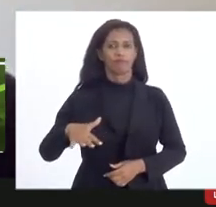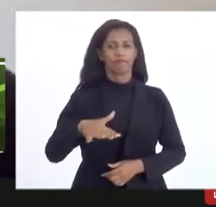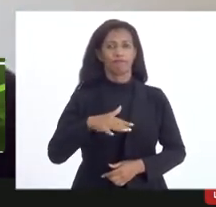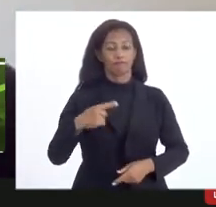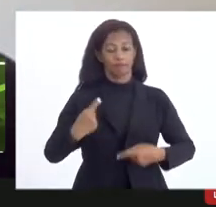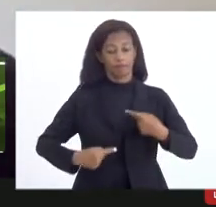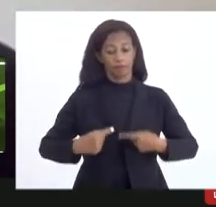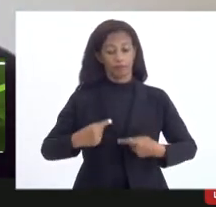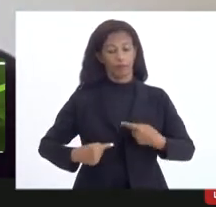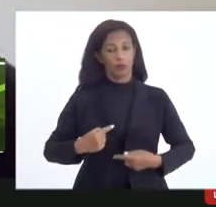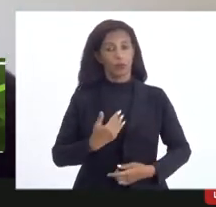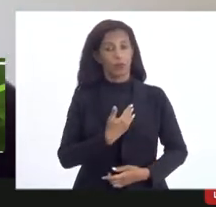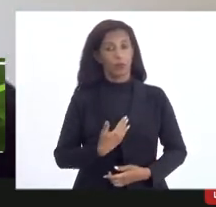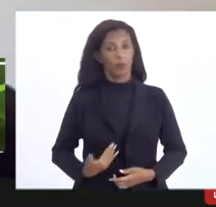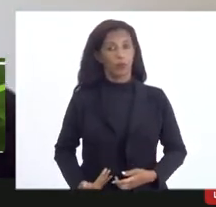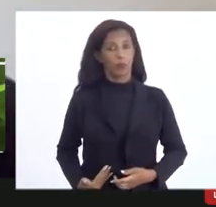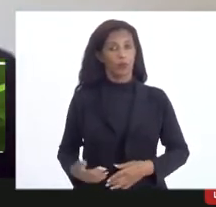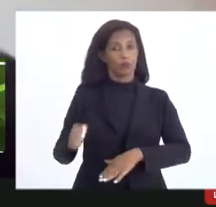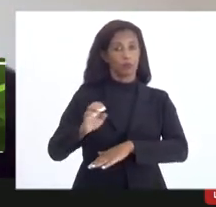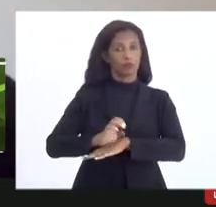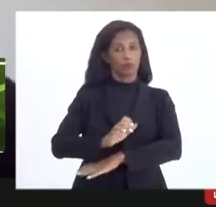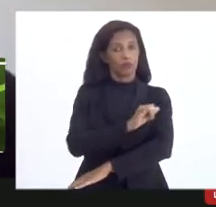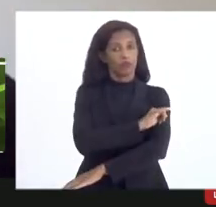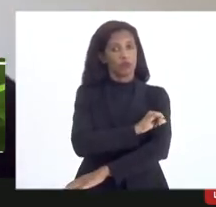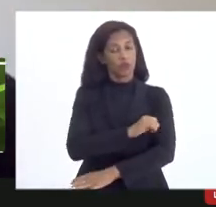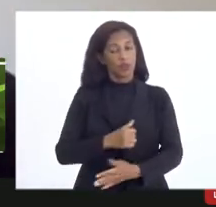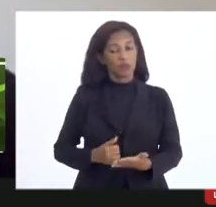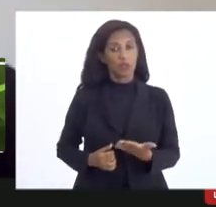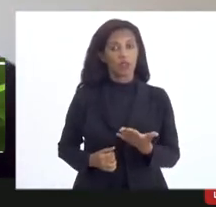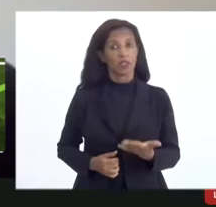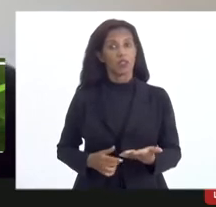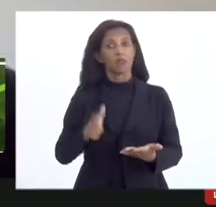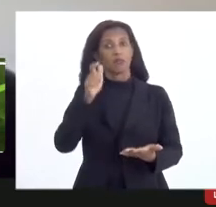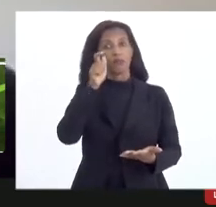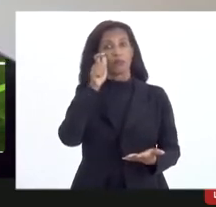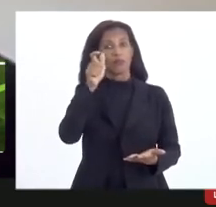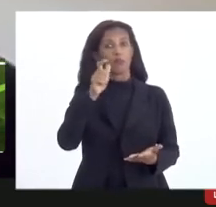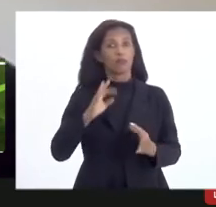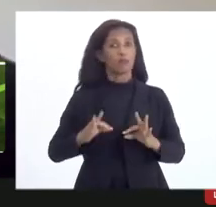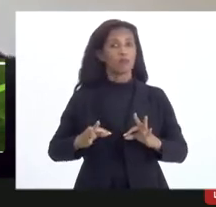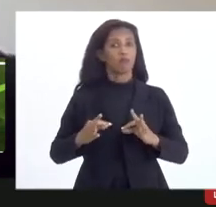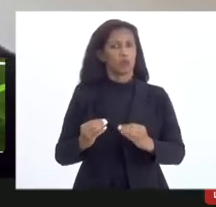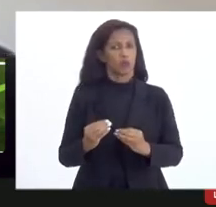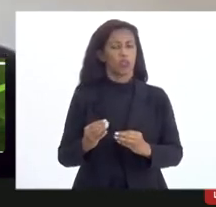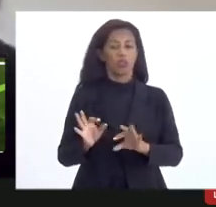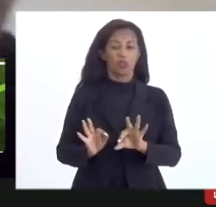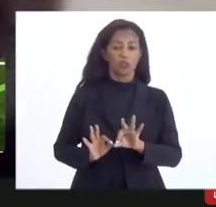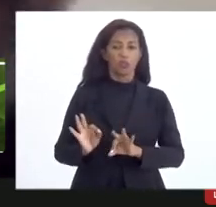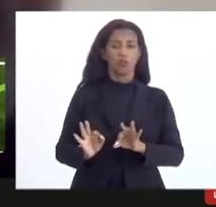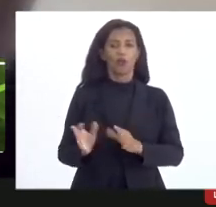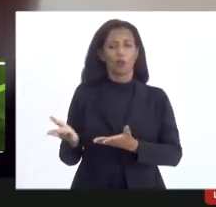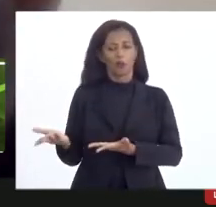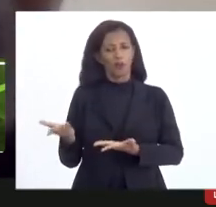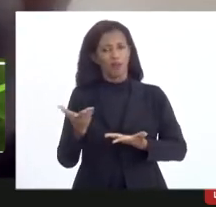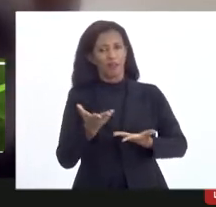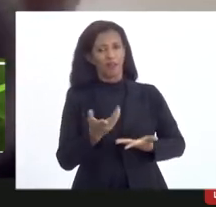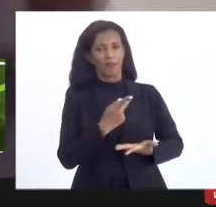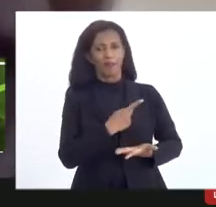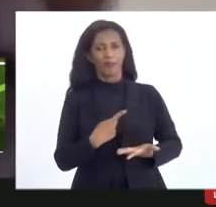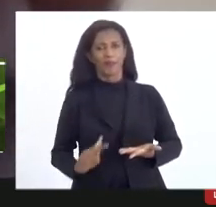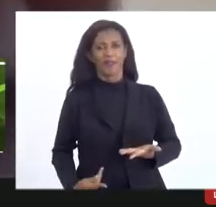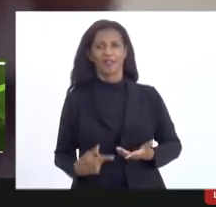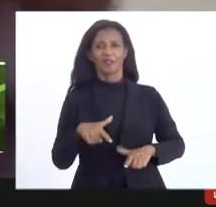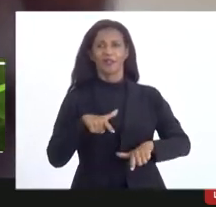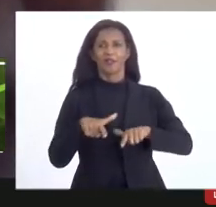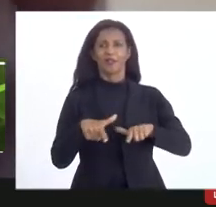pública da cultura no estado do Rio de Janeiro. Isso daí é o que interessa para todos. De maneira que eu passo a presidência dos